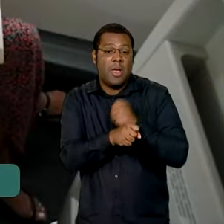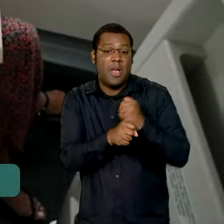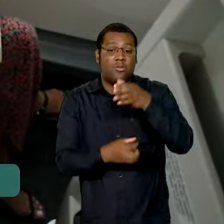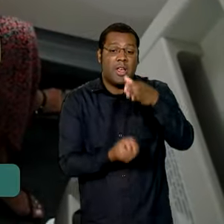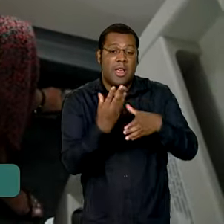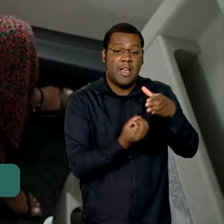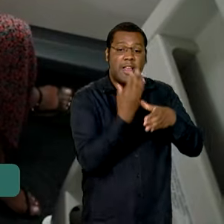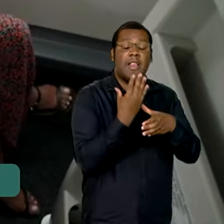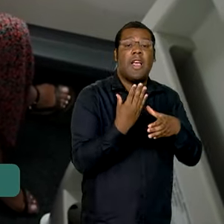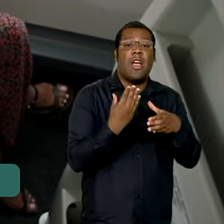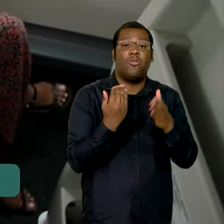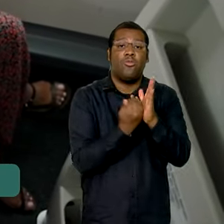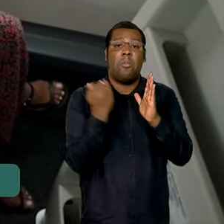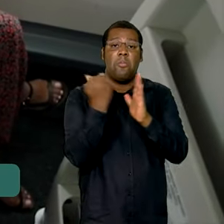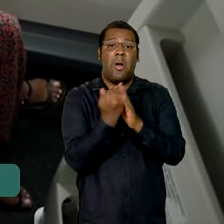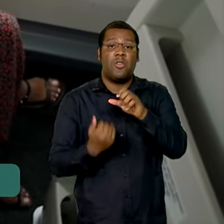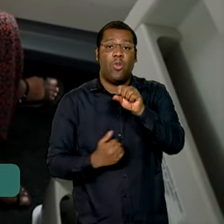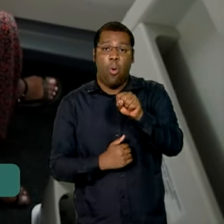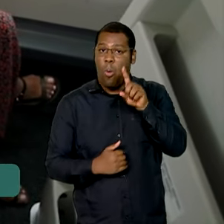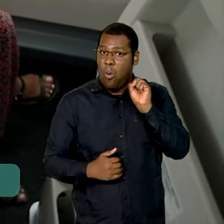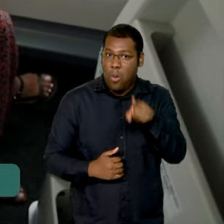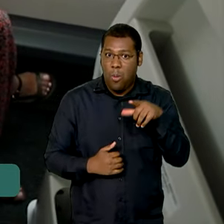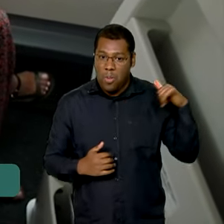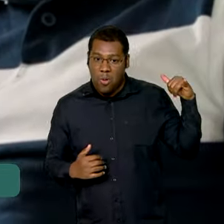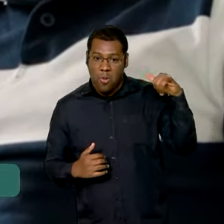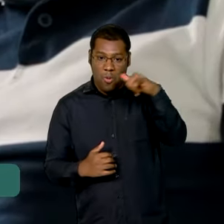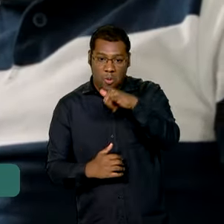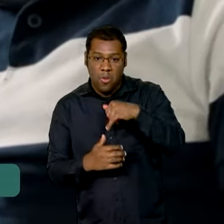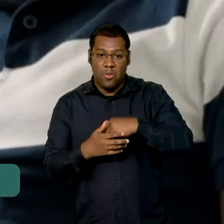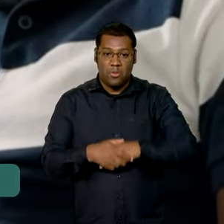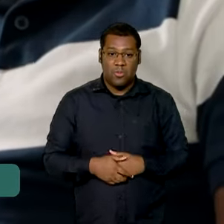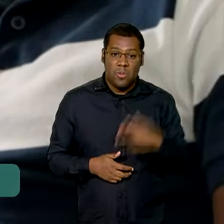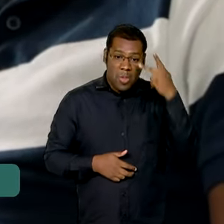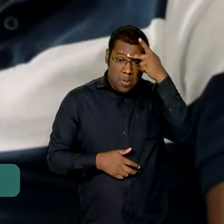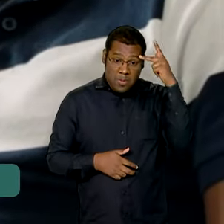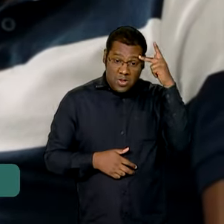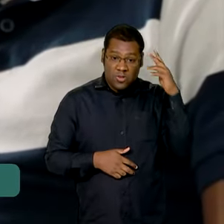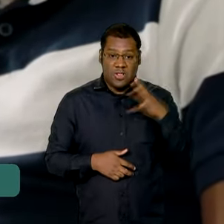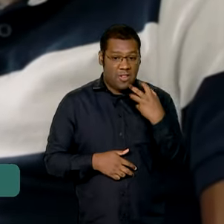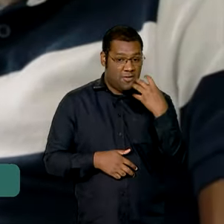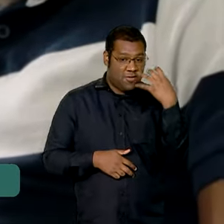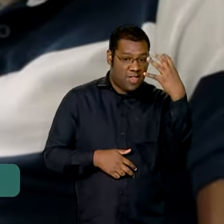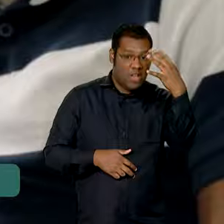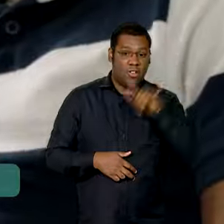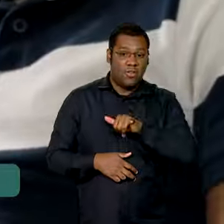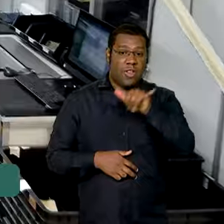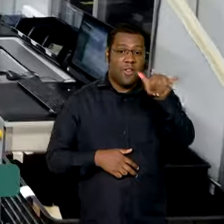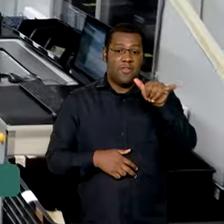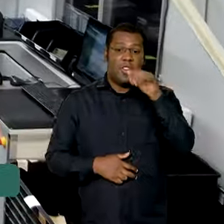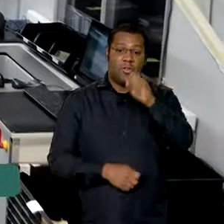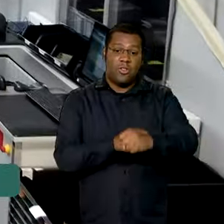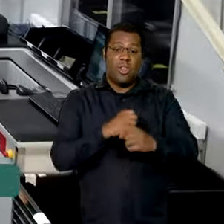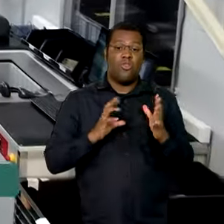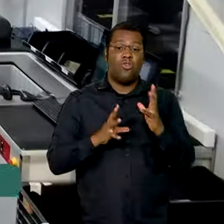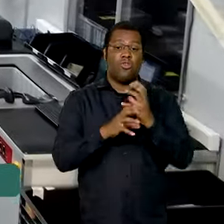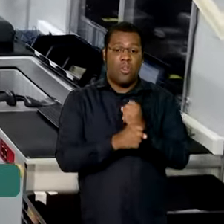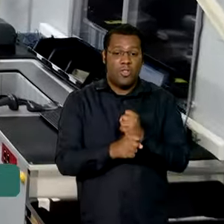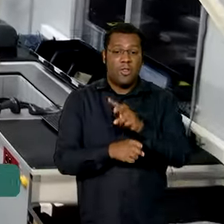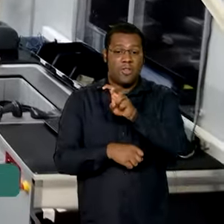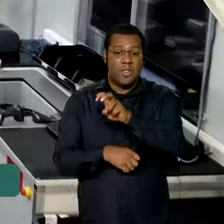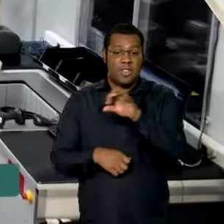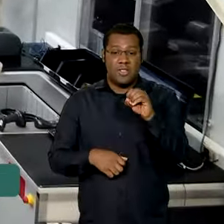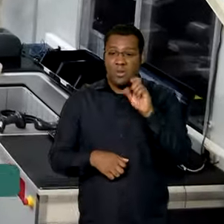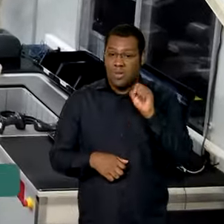São mais de 150 milhões de passageiros por ano no mundo. A empresa recuperou os níveis de